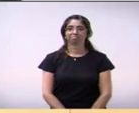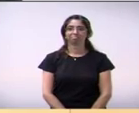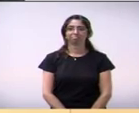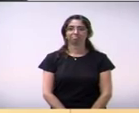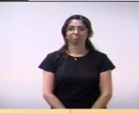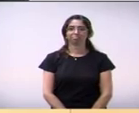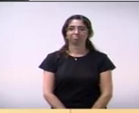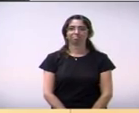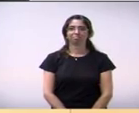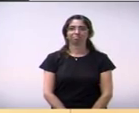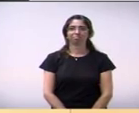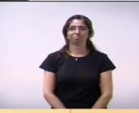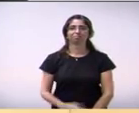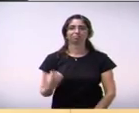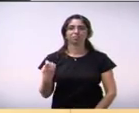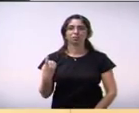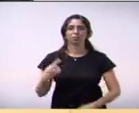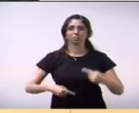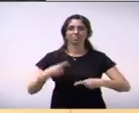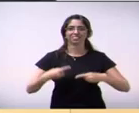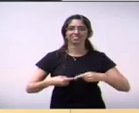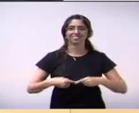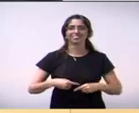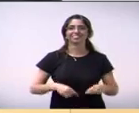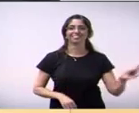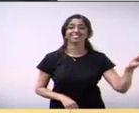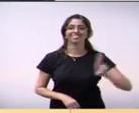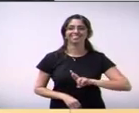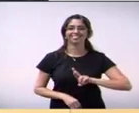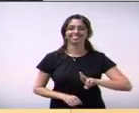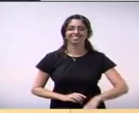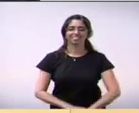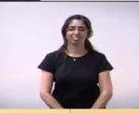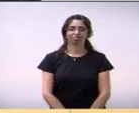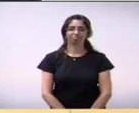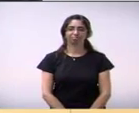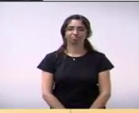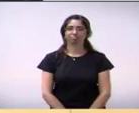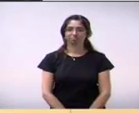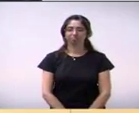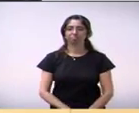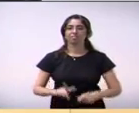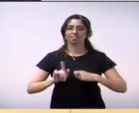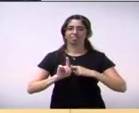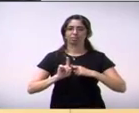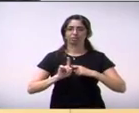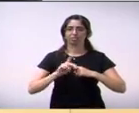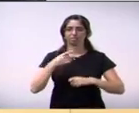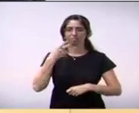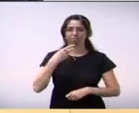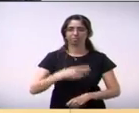Discussão única e votação dos seguintes requerimentos. Com a palavra o vereador doutor Gustavo Yatecola.